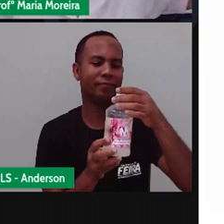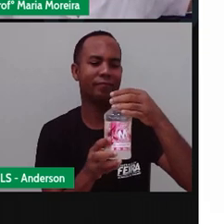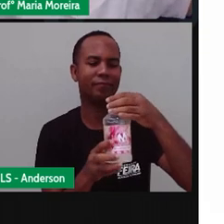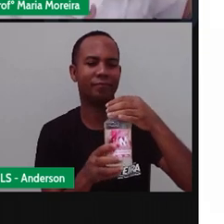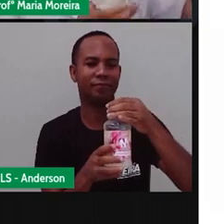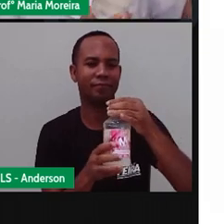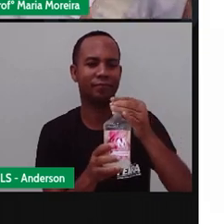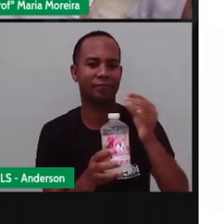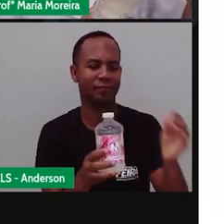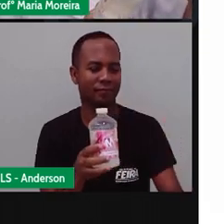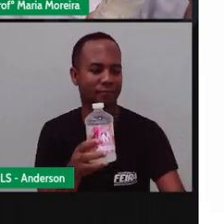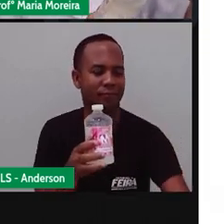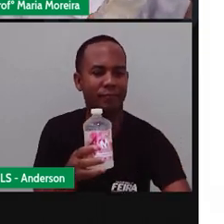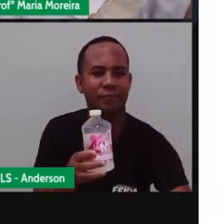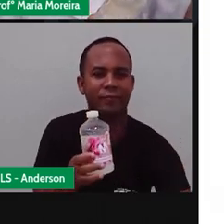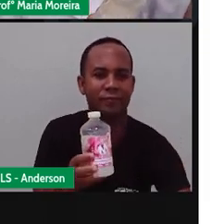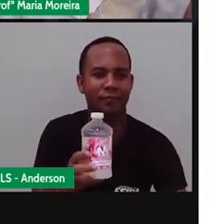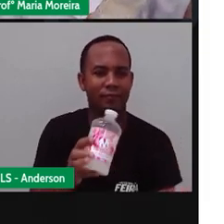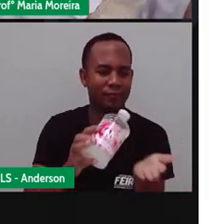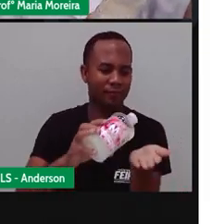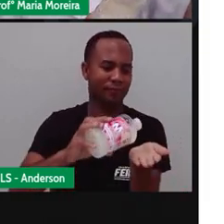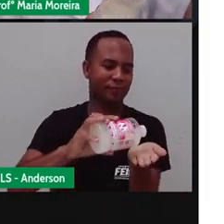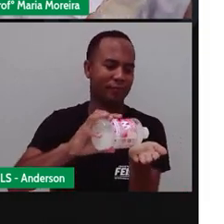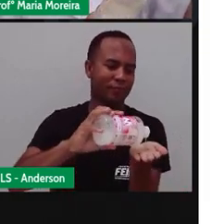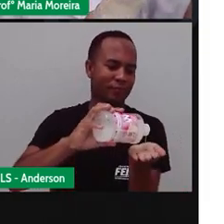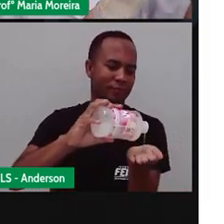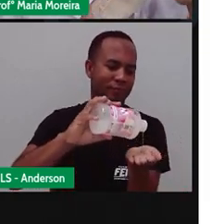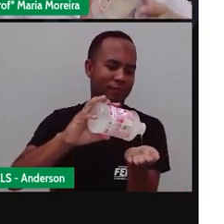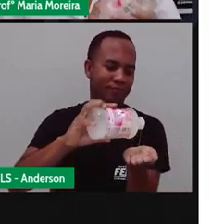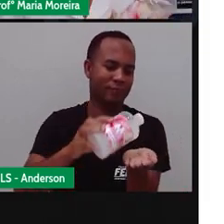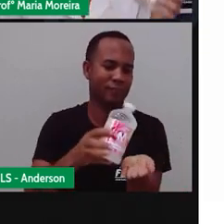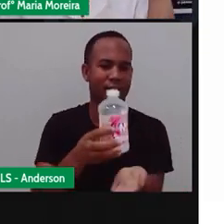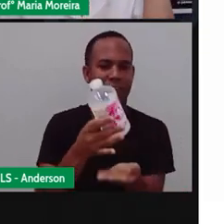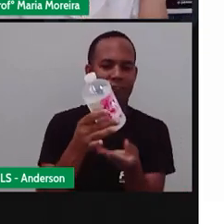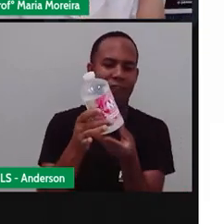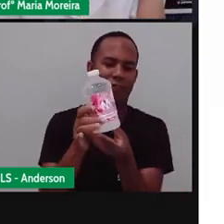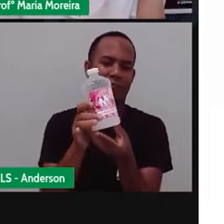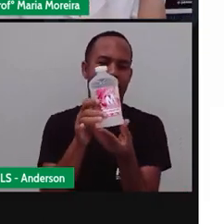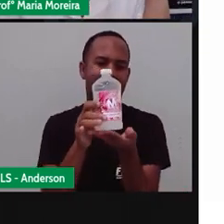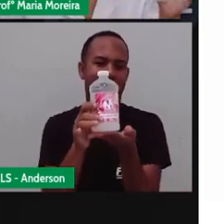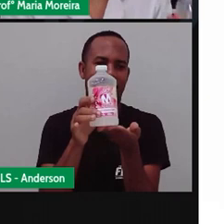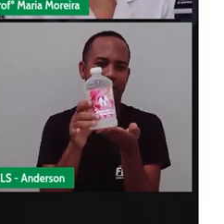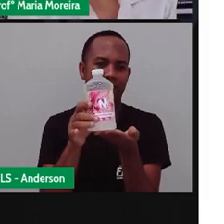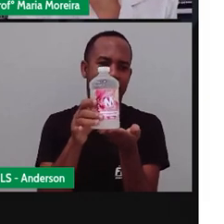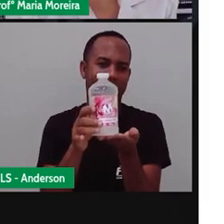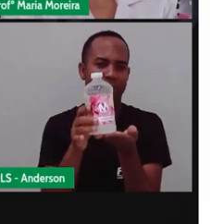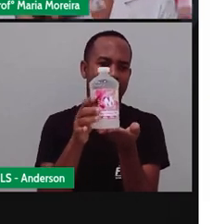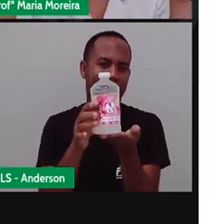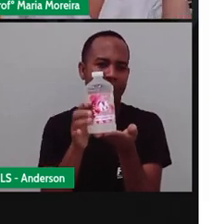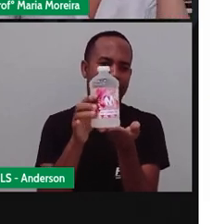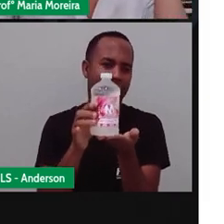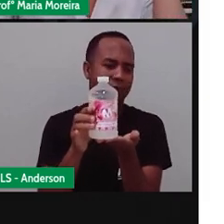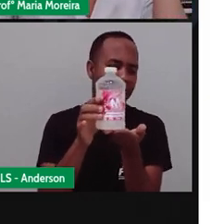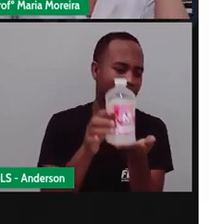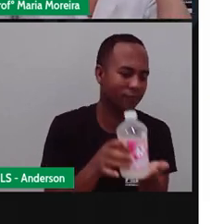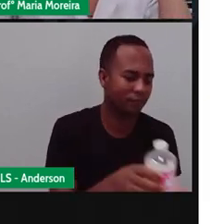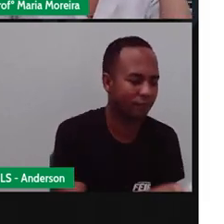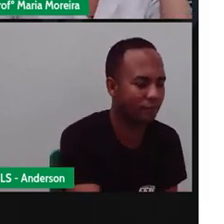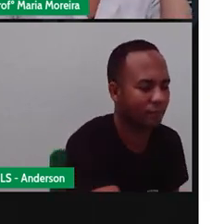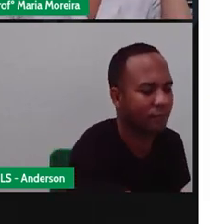gel. Né? Nos patrocina aí. Protects Reyes. E-mail. Álcool em gel. E o quê?